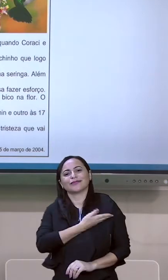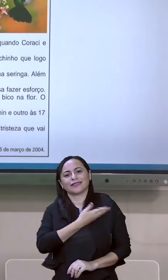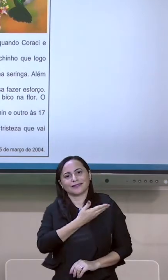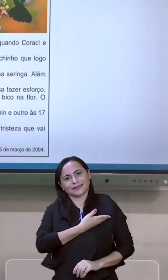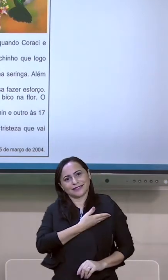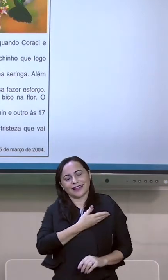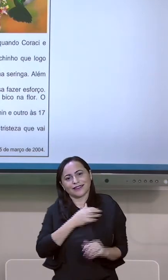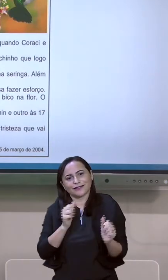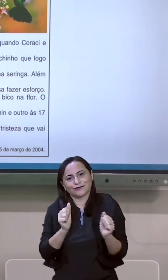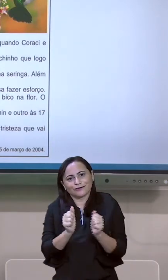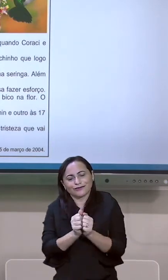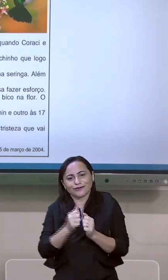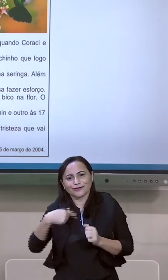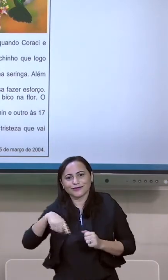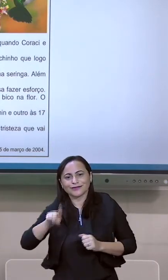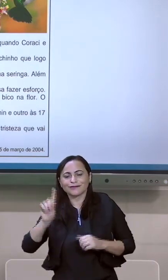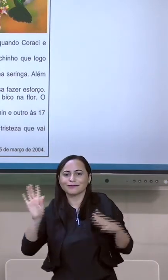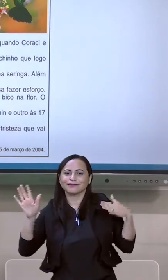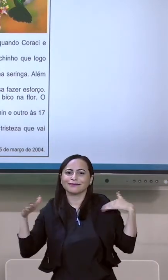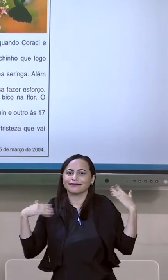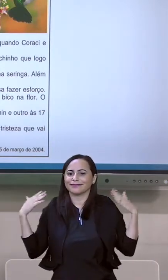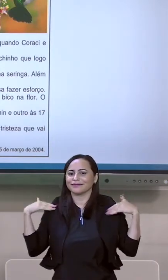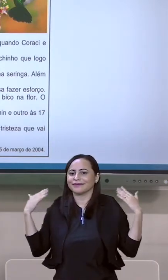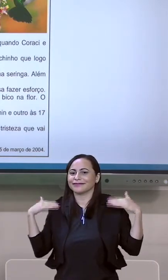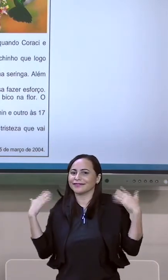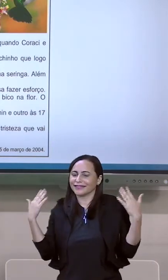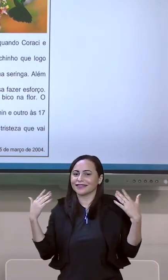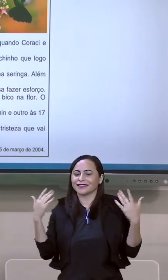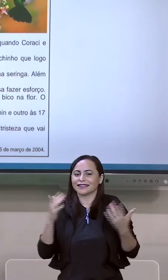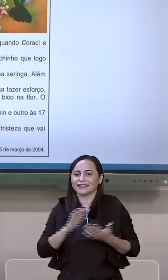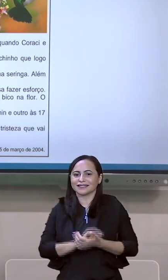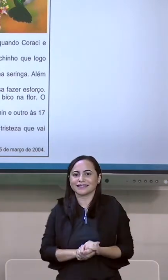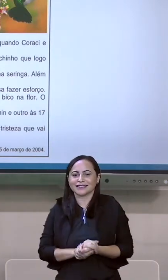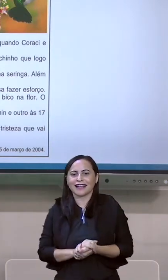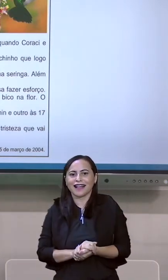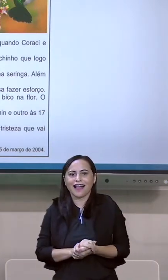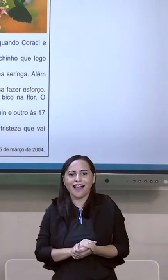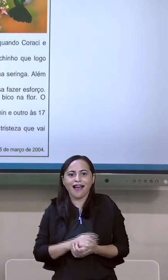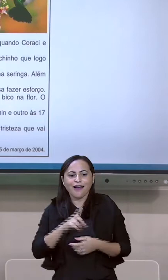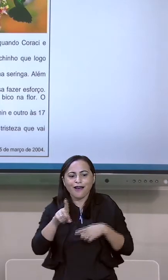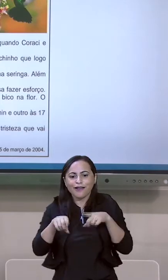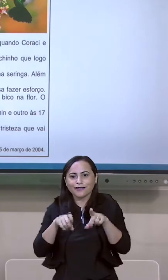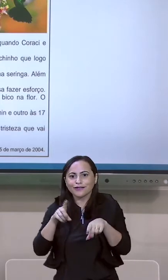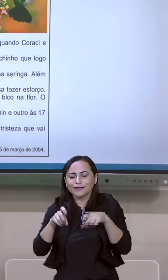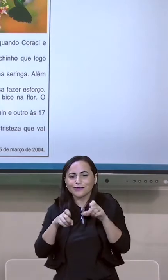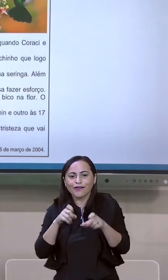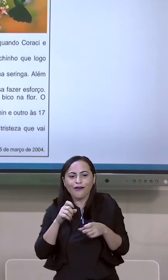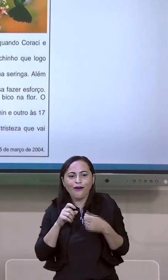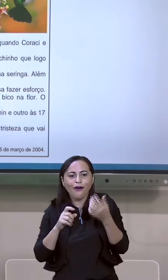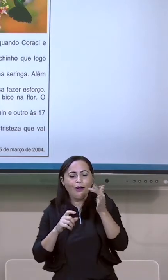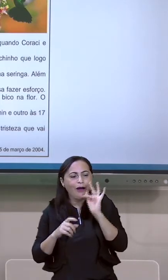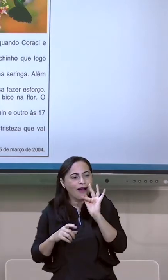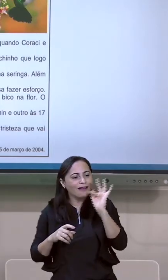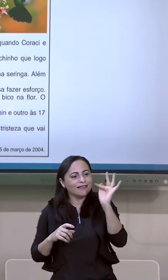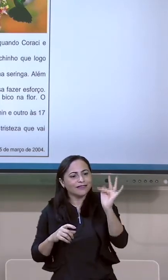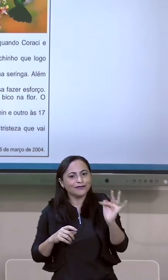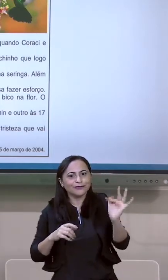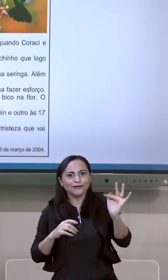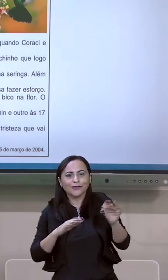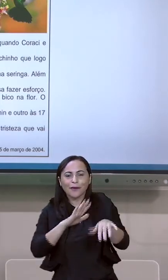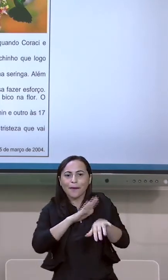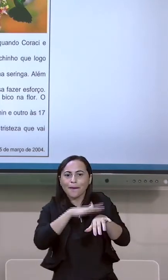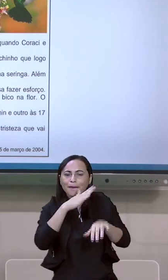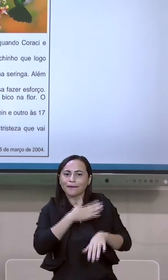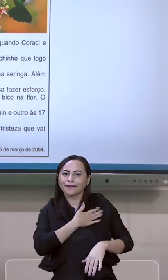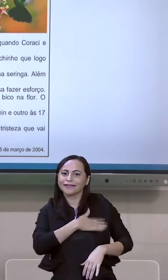até Barnabé numa varinha empolerada, coloca para escolher Barnabé lá, pega o pólen das flores e